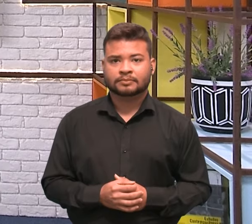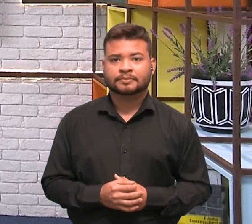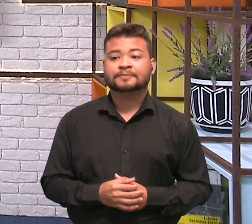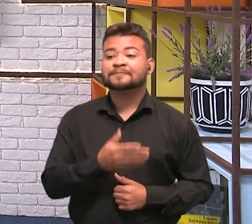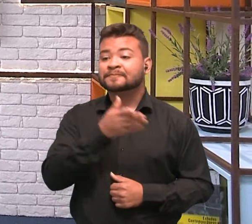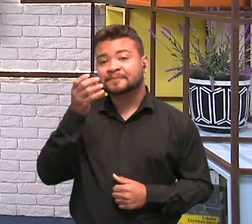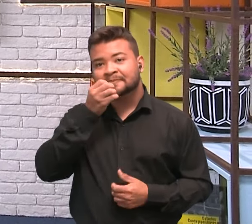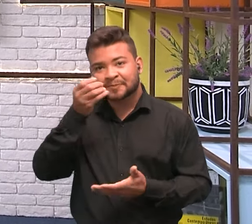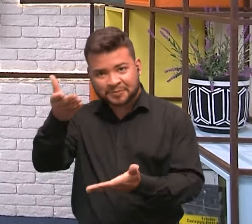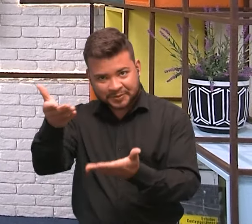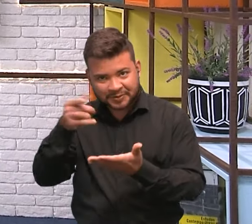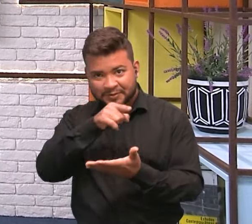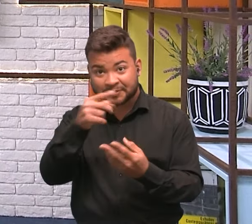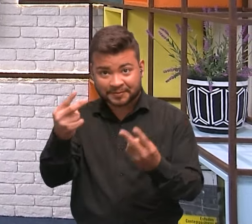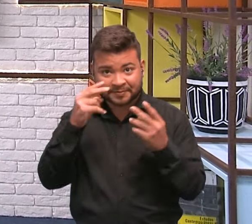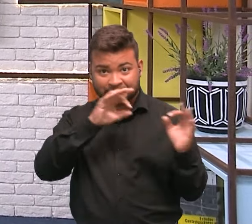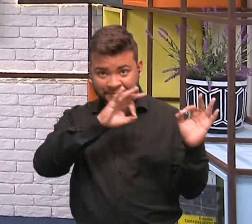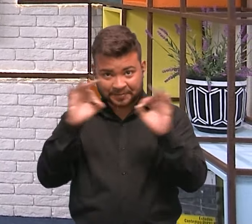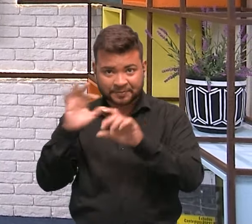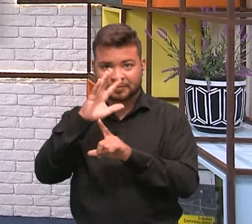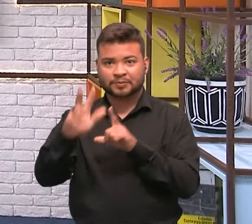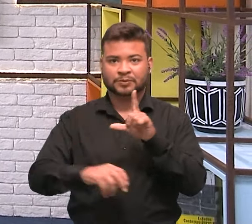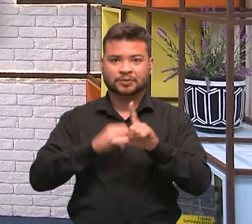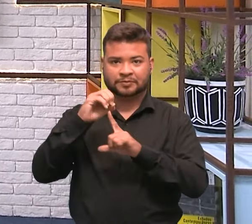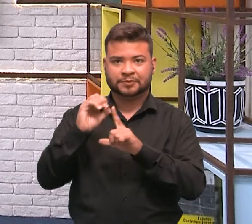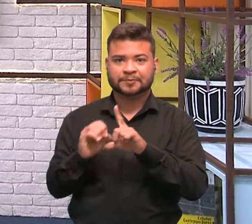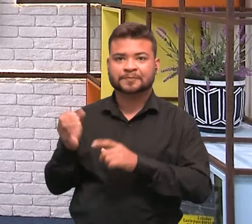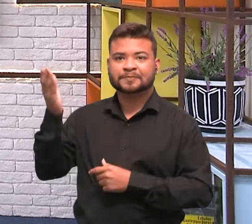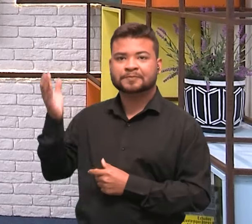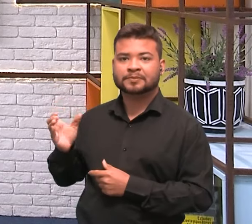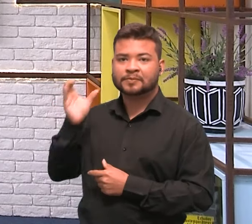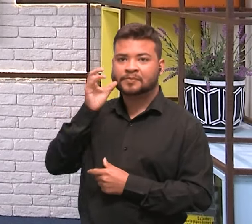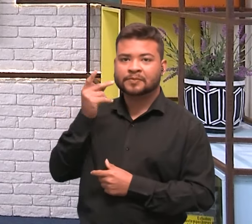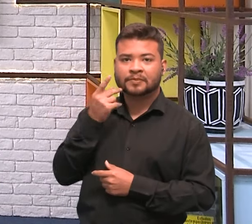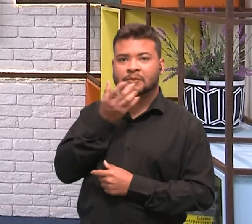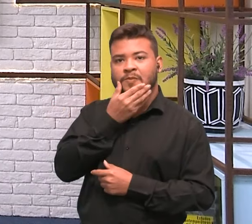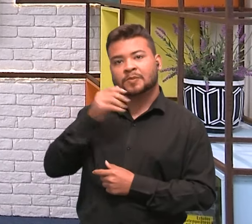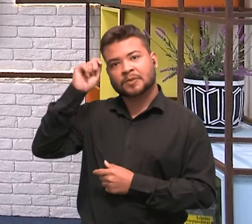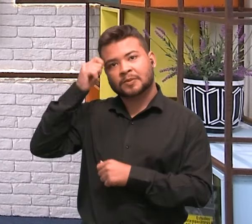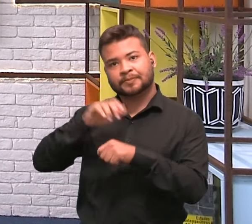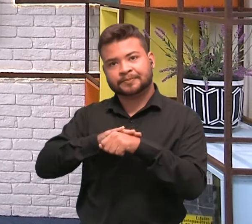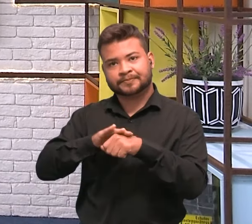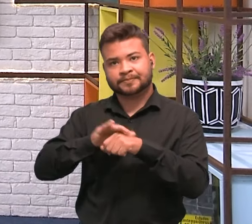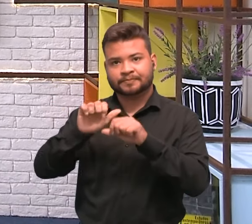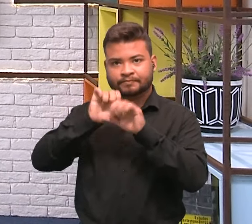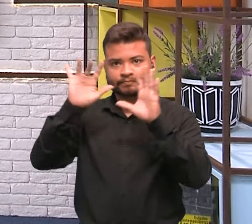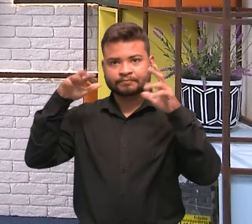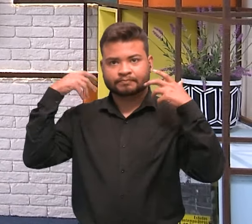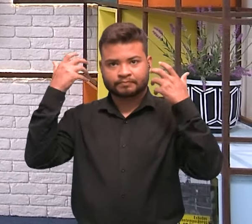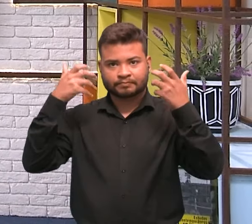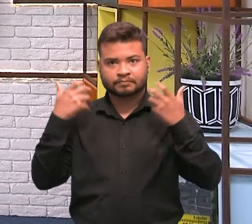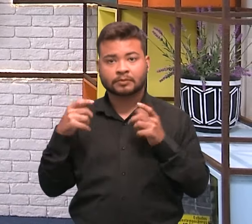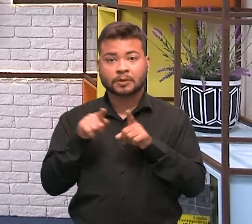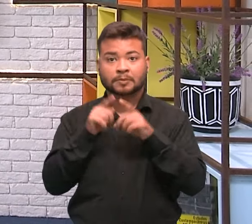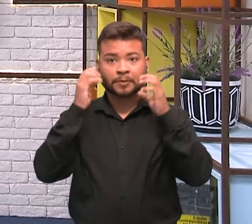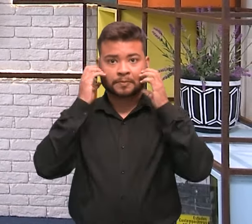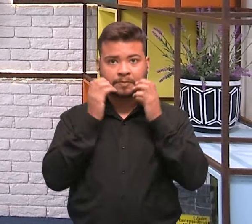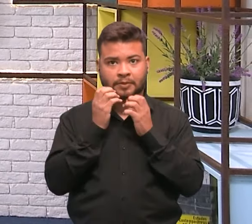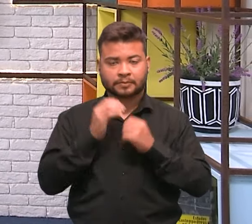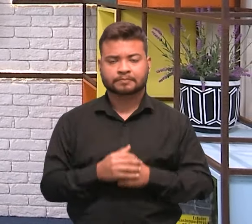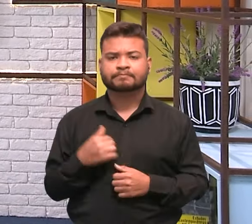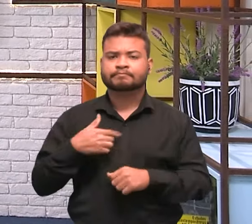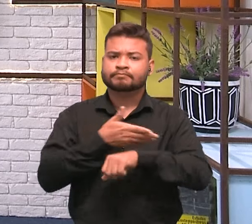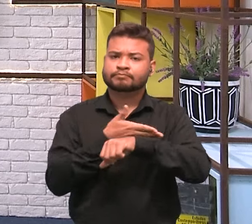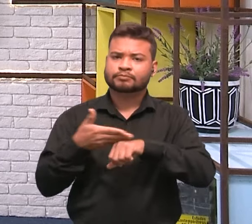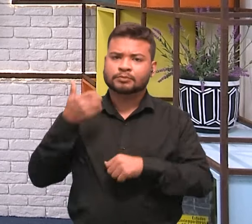Sejam muito bem-vindos ao Mundo UFG, eu sou Cássio Neves, um homem negro de pele clara com cabelos encaracolados e eu uso barba. Eu sempre